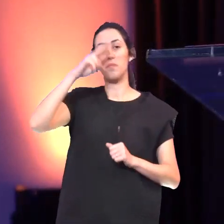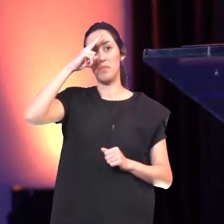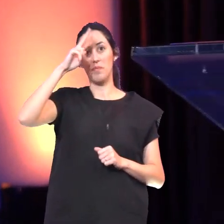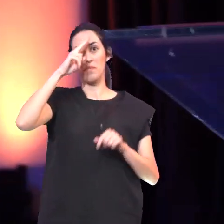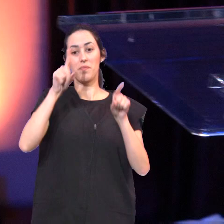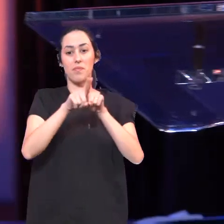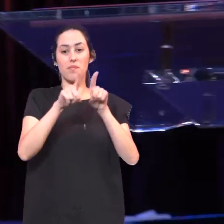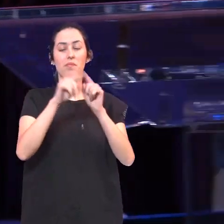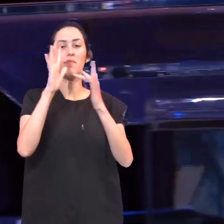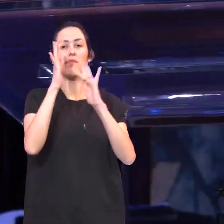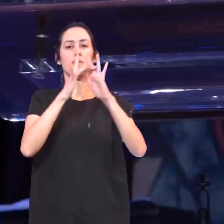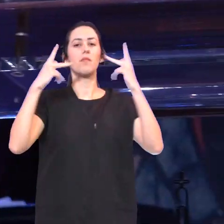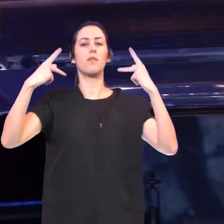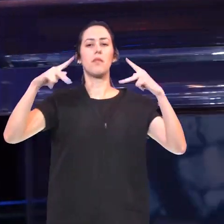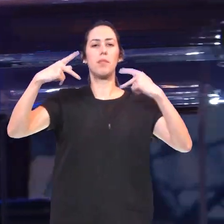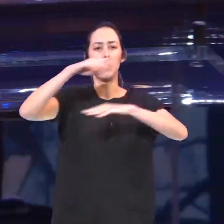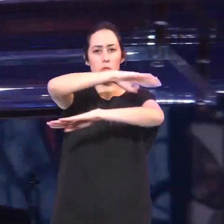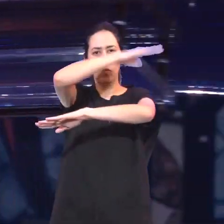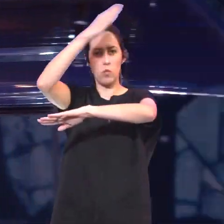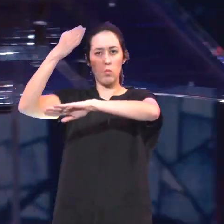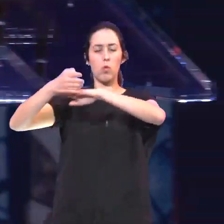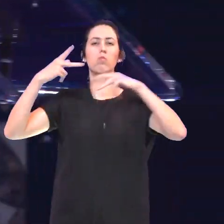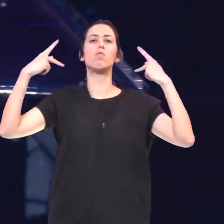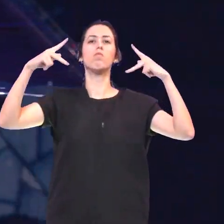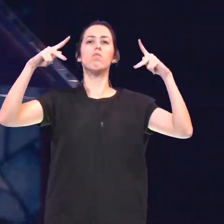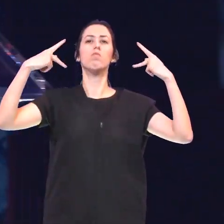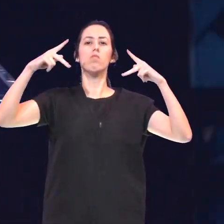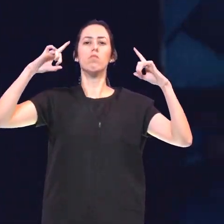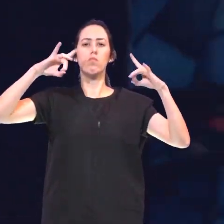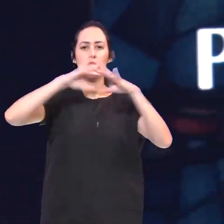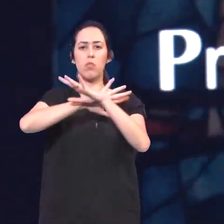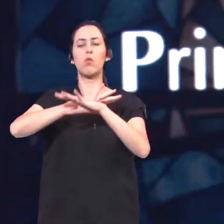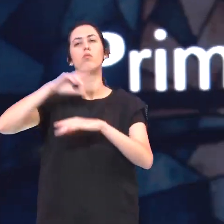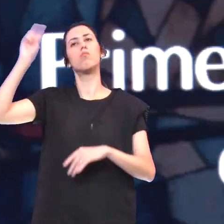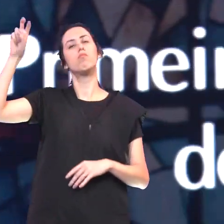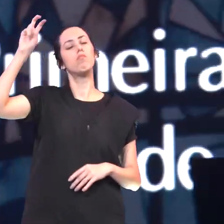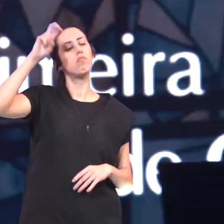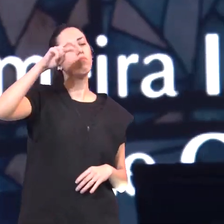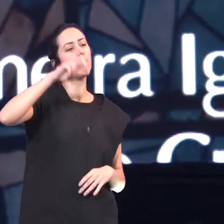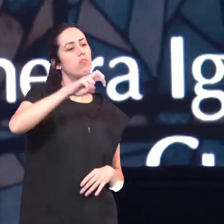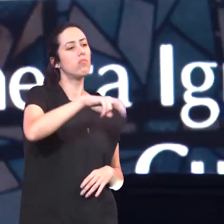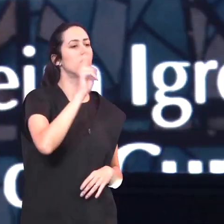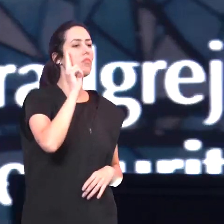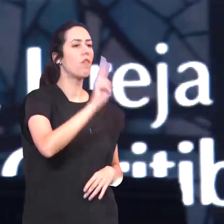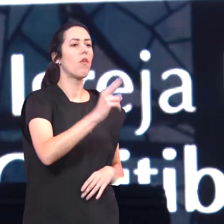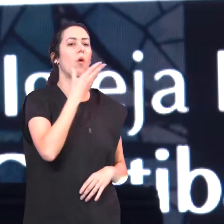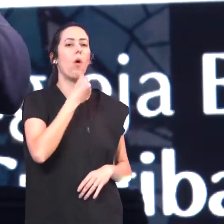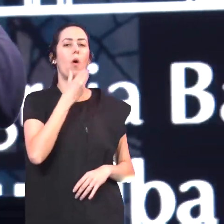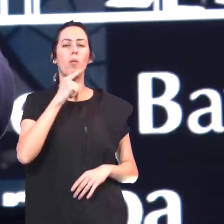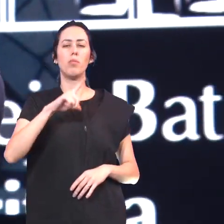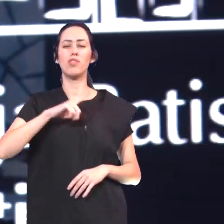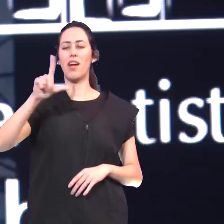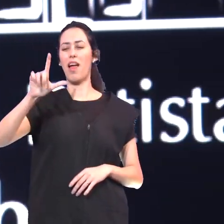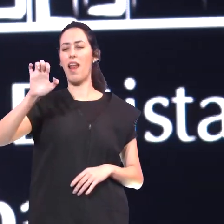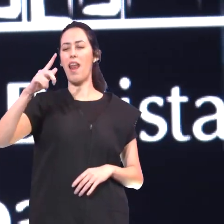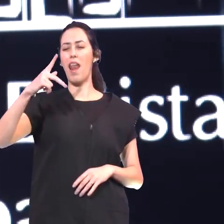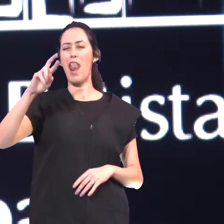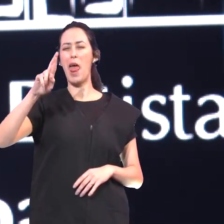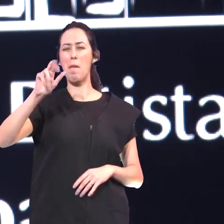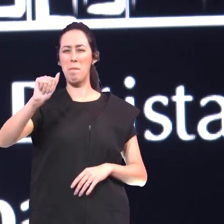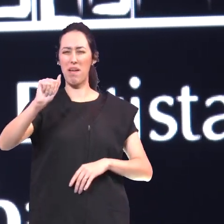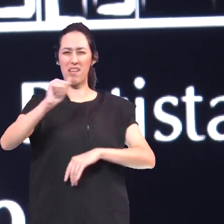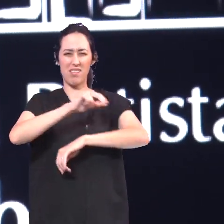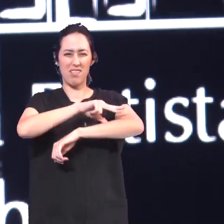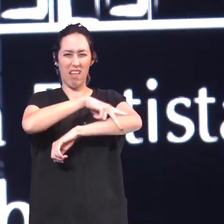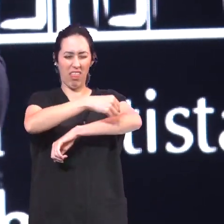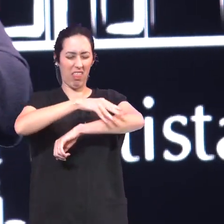Termina o sermão Do monte E ele está descendo Um leproso E Lucas vai dizer Que esse homem Estava coberto De lepra E se